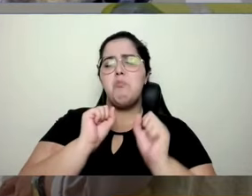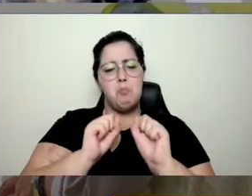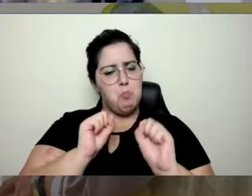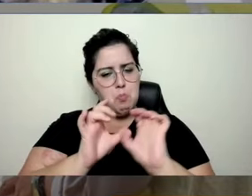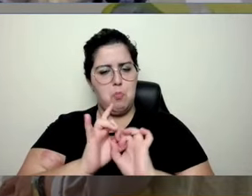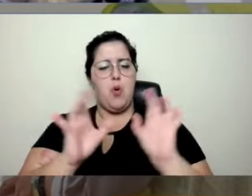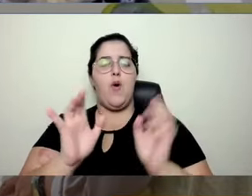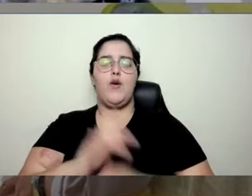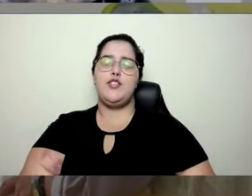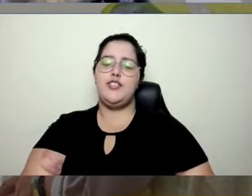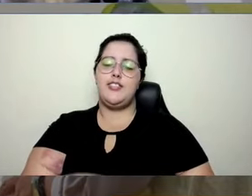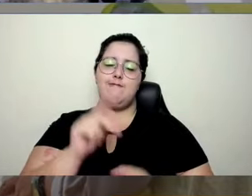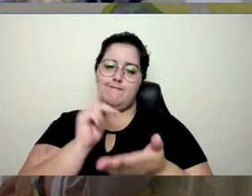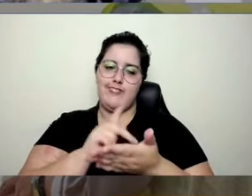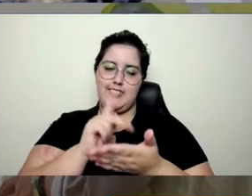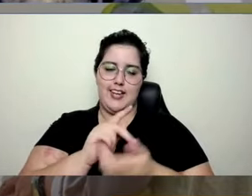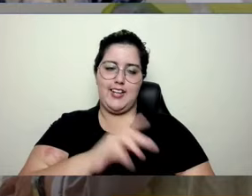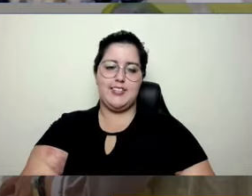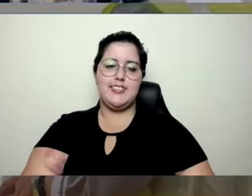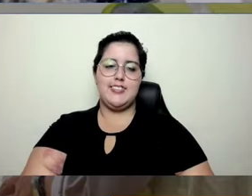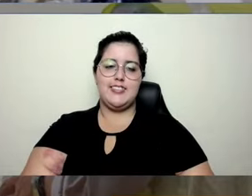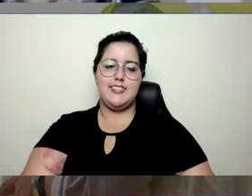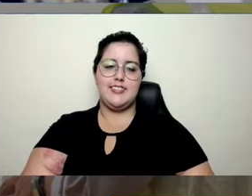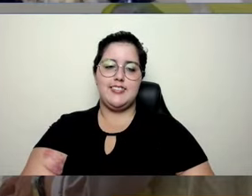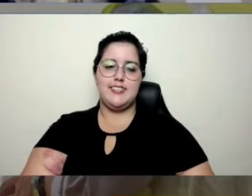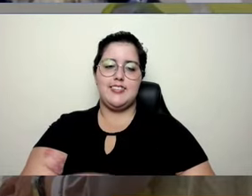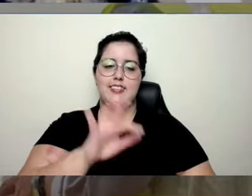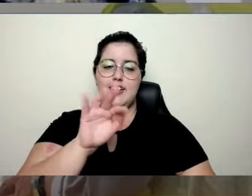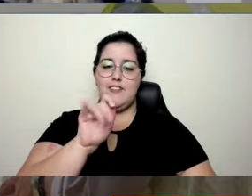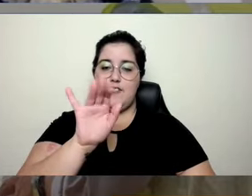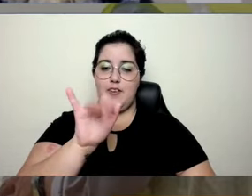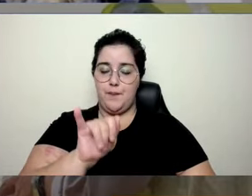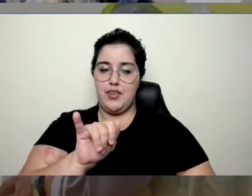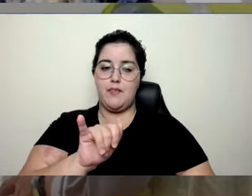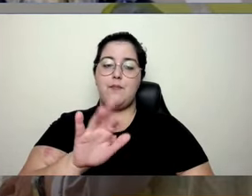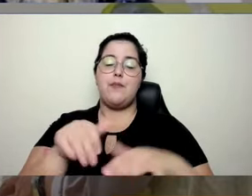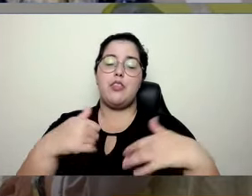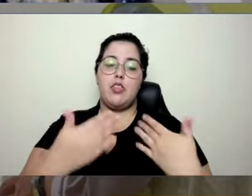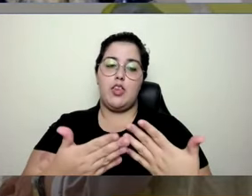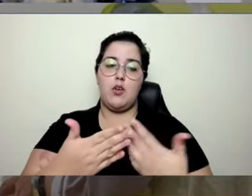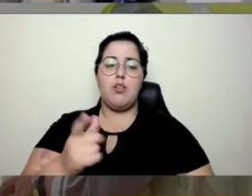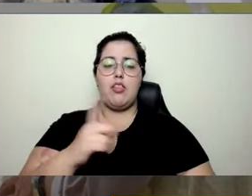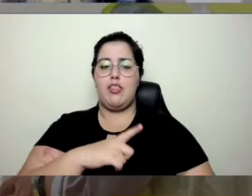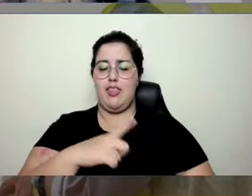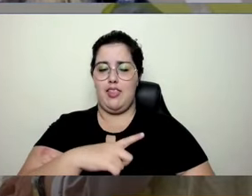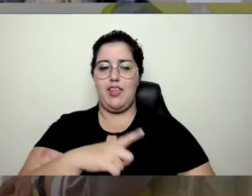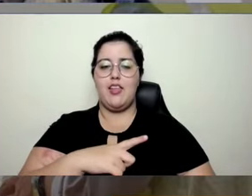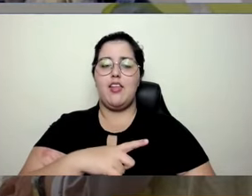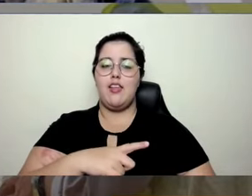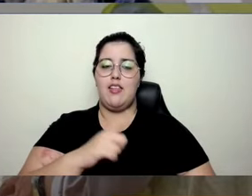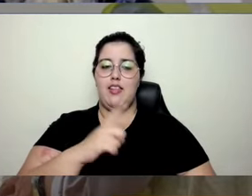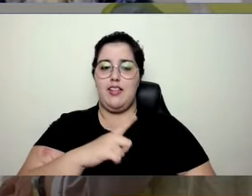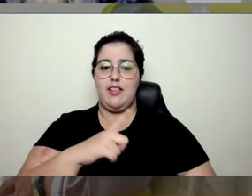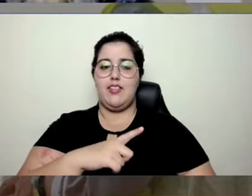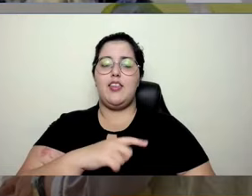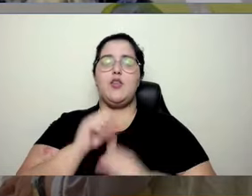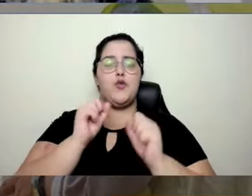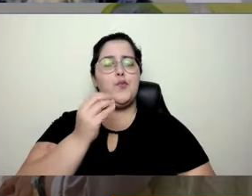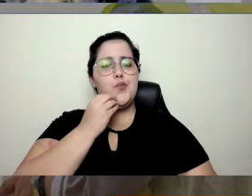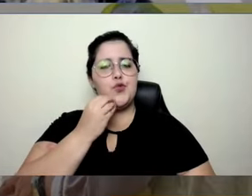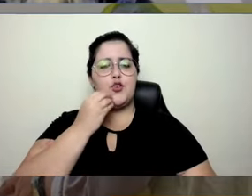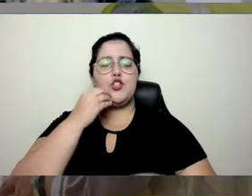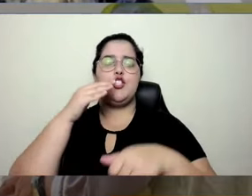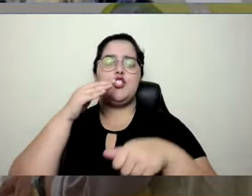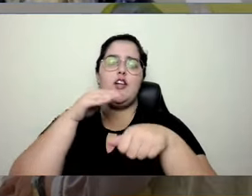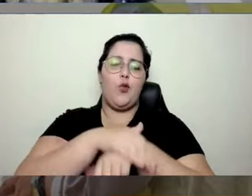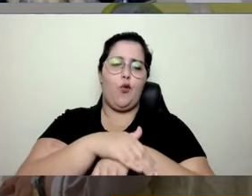perfeito, é isso mesmo. Fabi, eu acho que ainda teríamos aqui uma tarde, uma noite, mais um